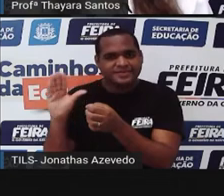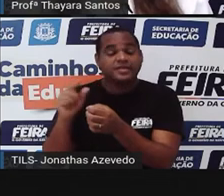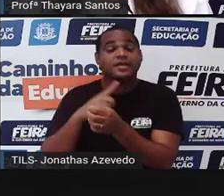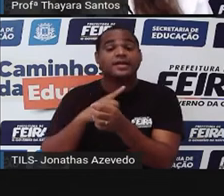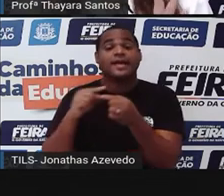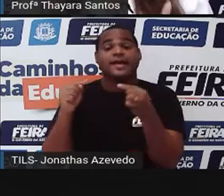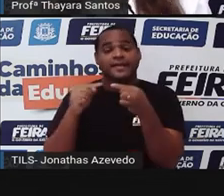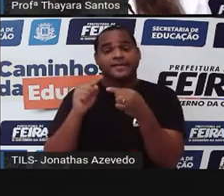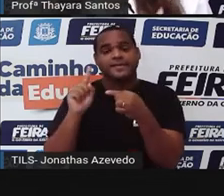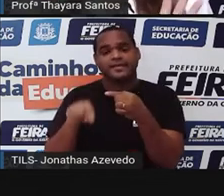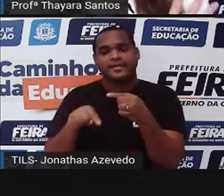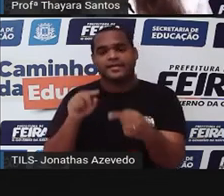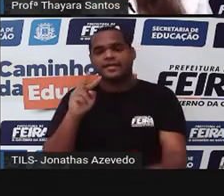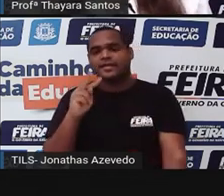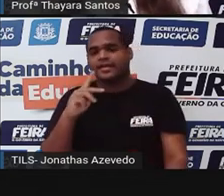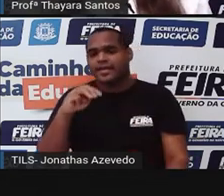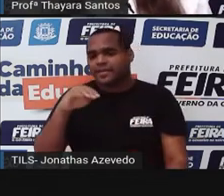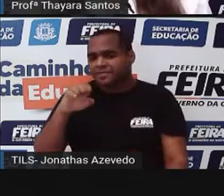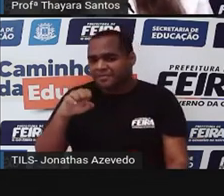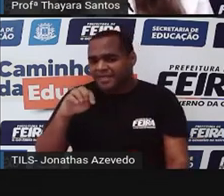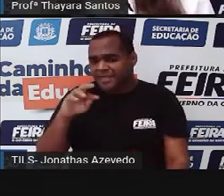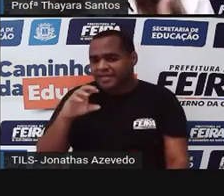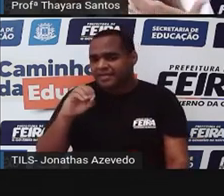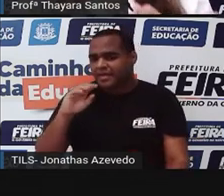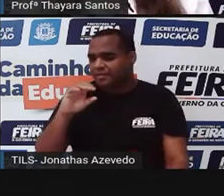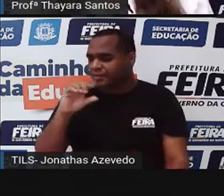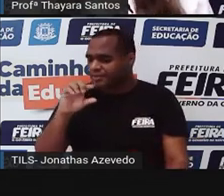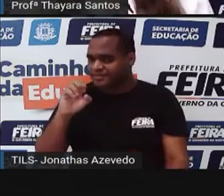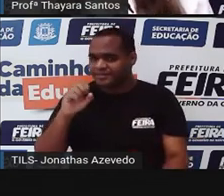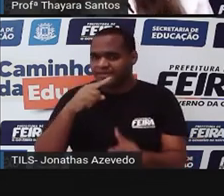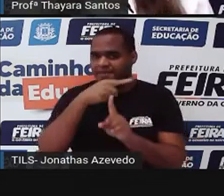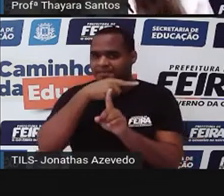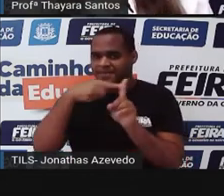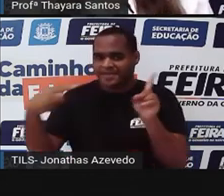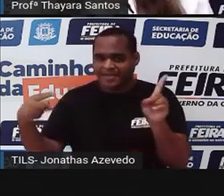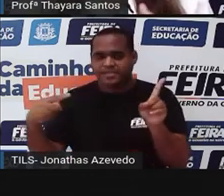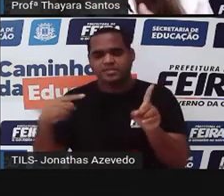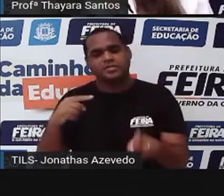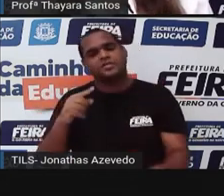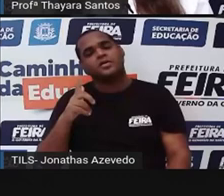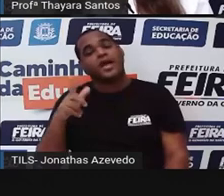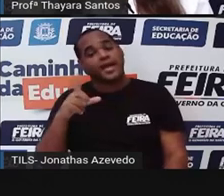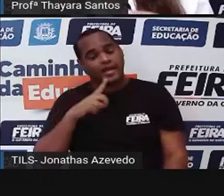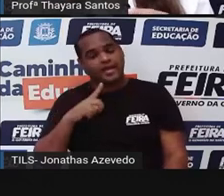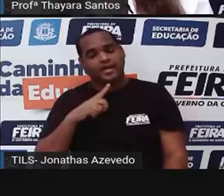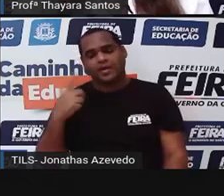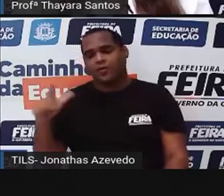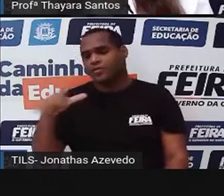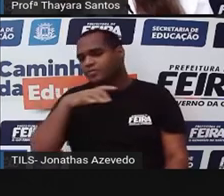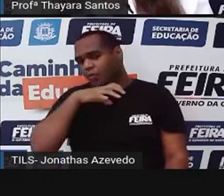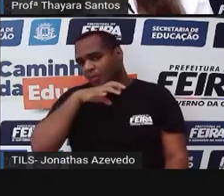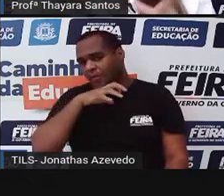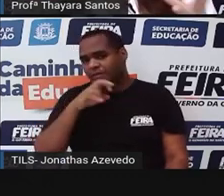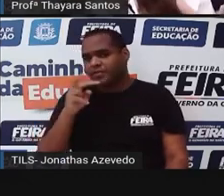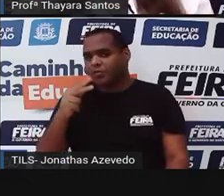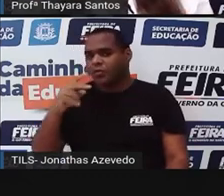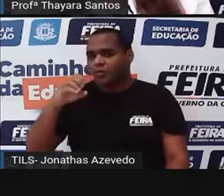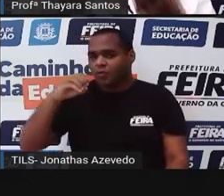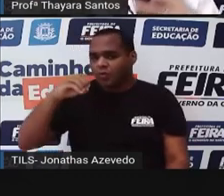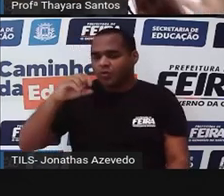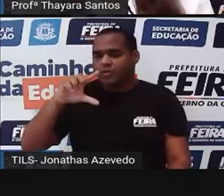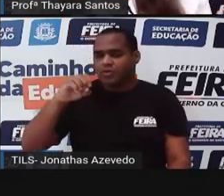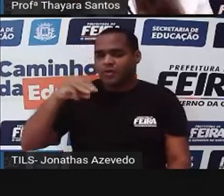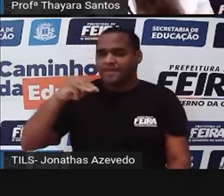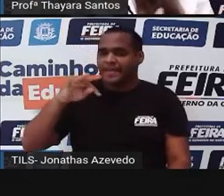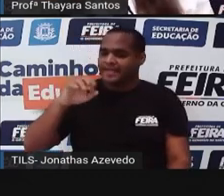a gente chama de M-metábolos. E os animais que têm o desenvolvimento com a metamorfose